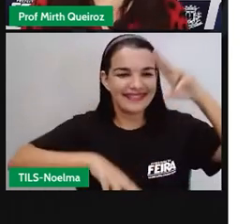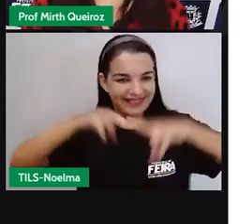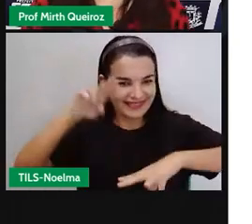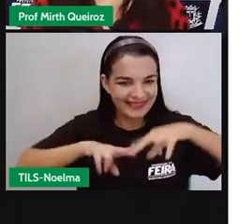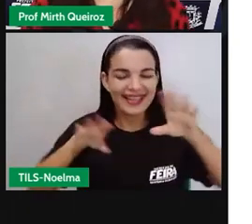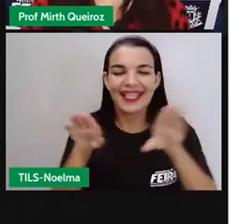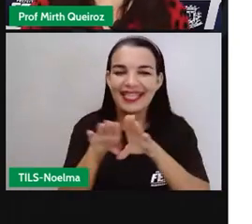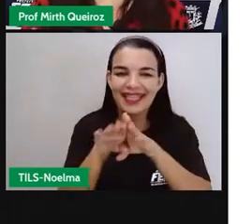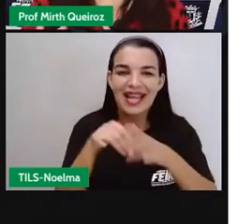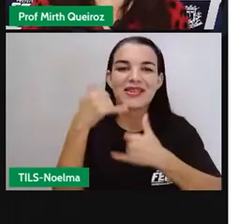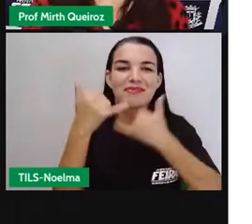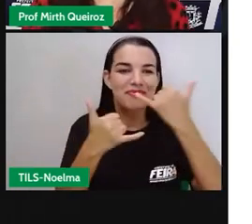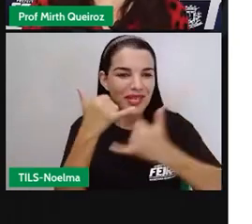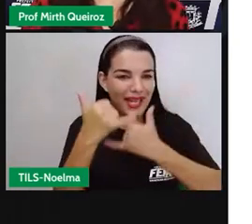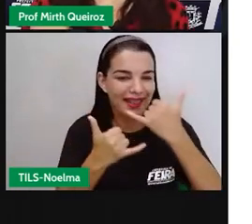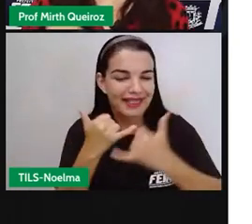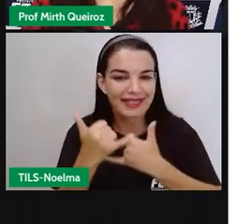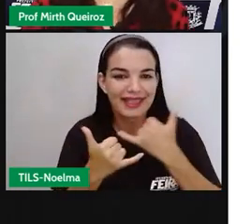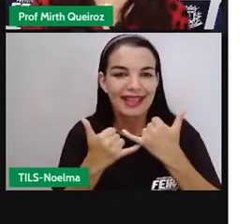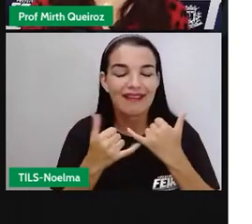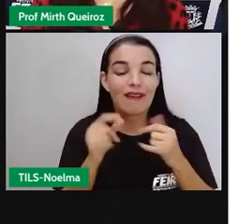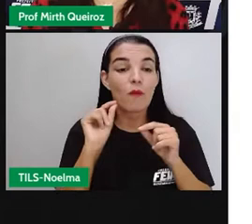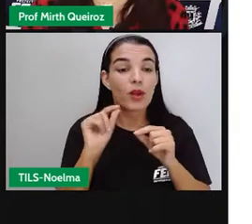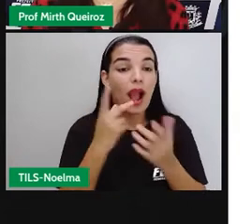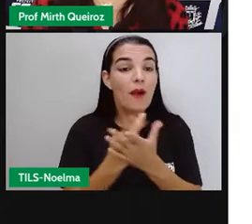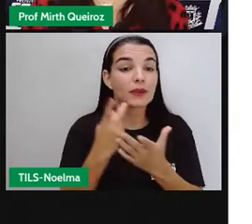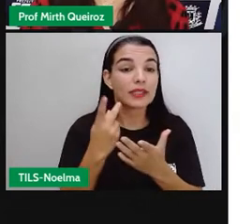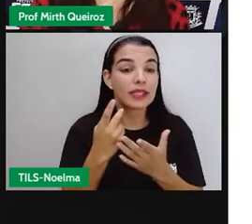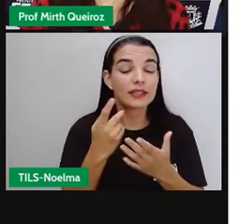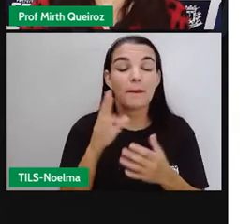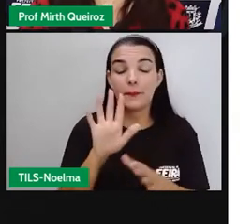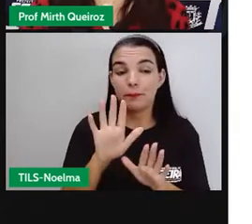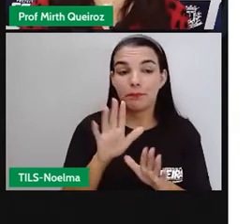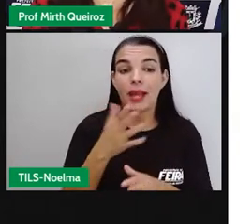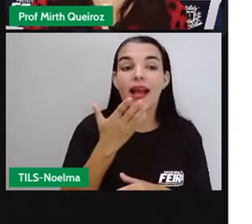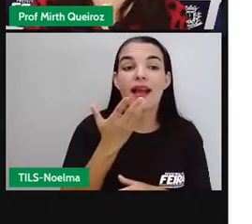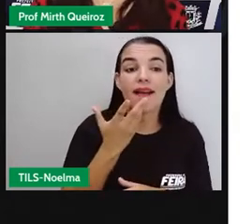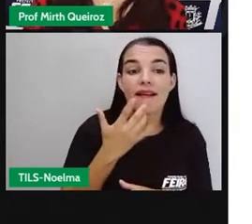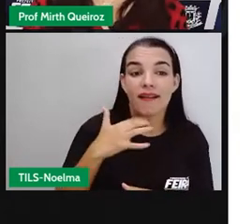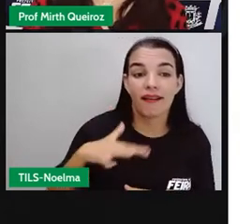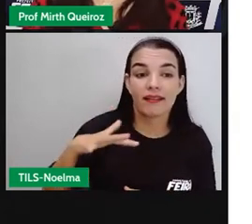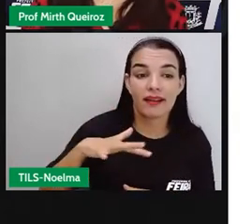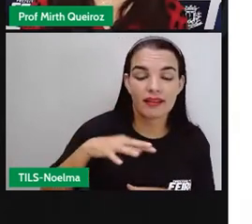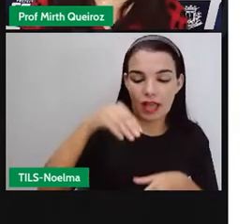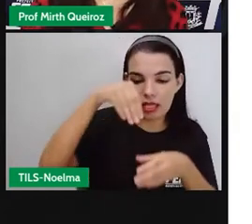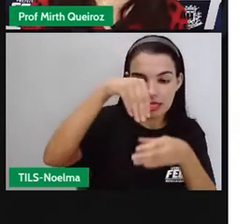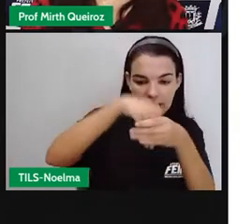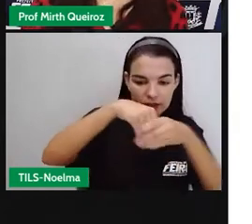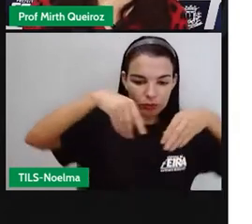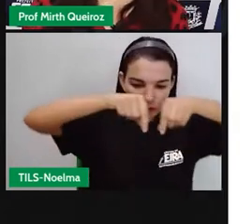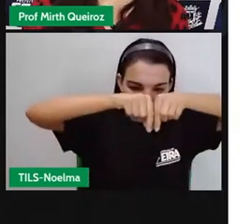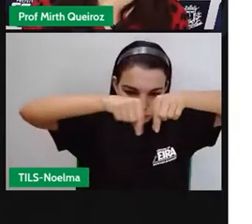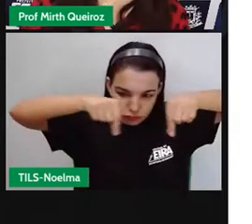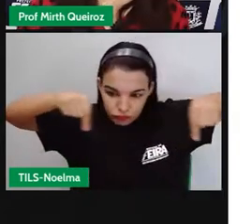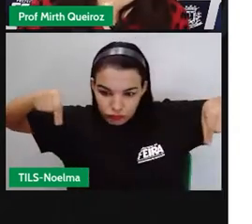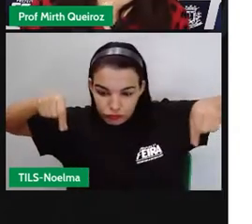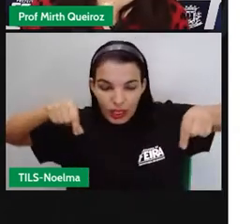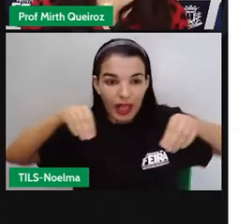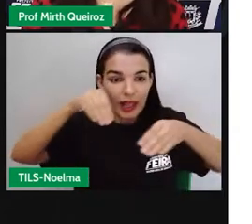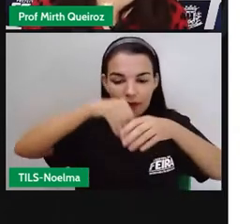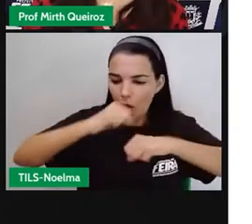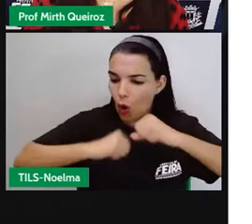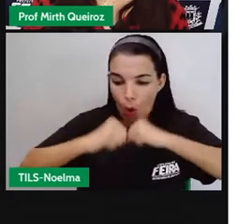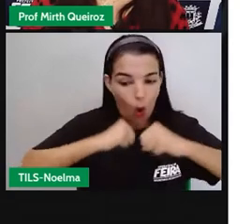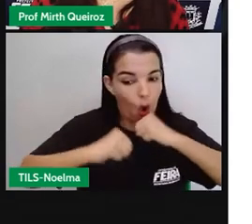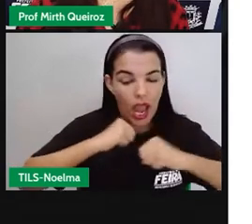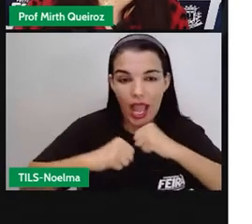onde as crianças, elas ficam dentro de um saco, em uma determinada linha e elas vão correr dentro